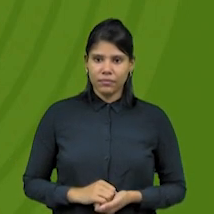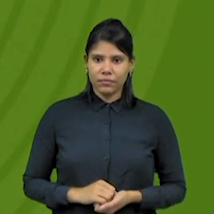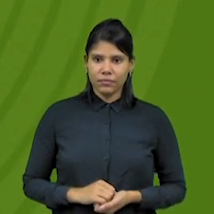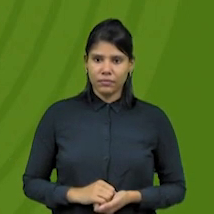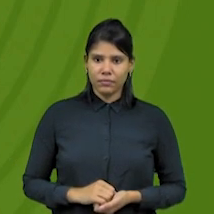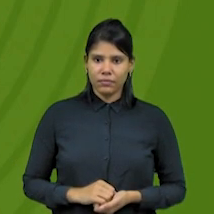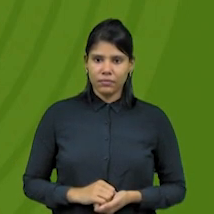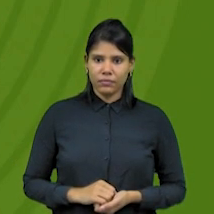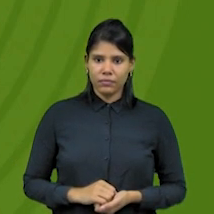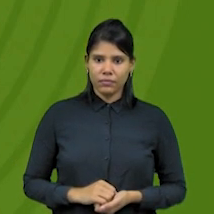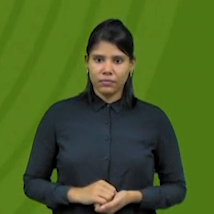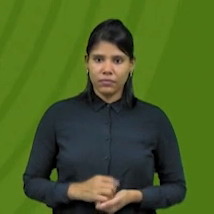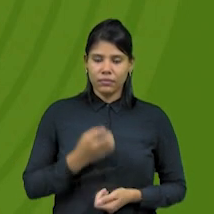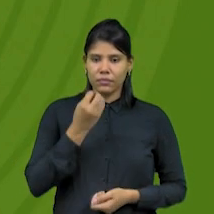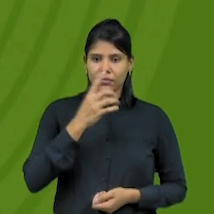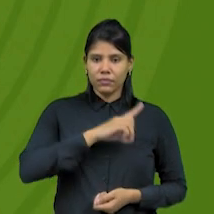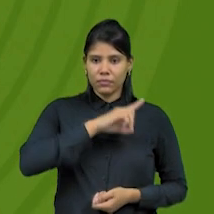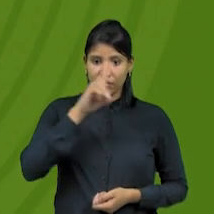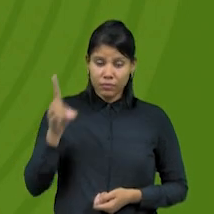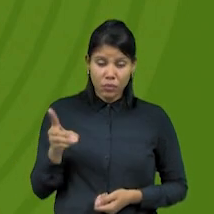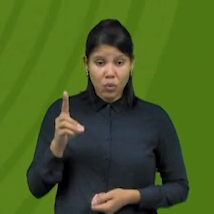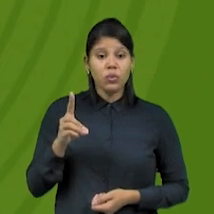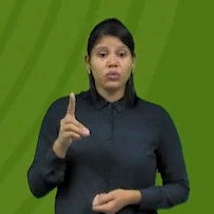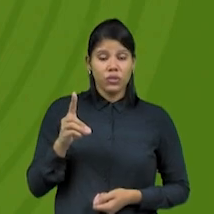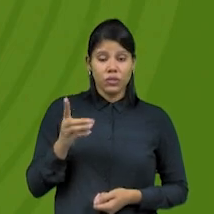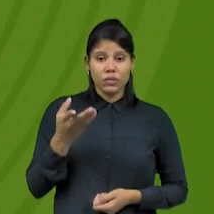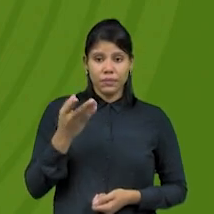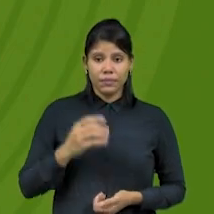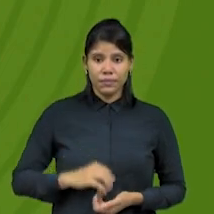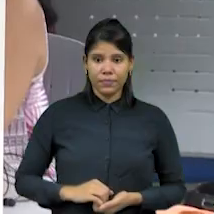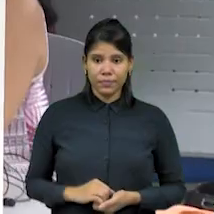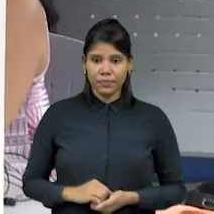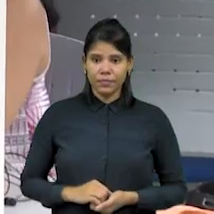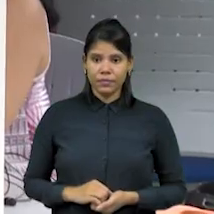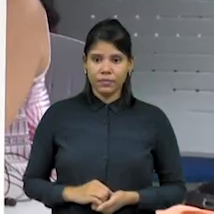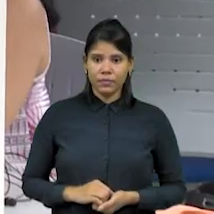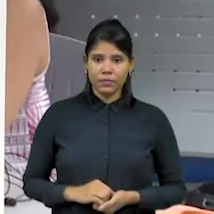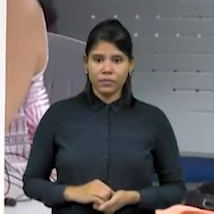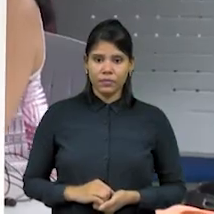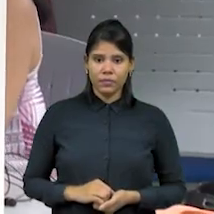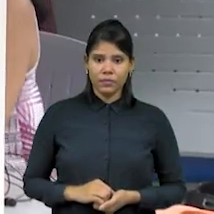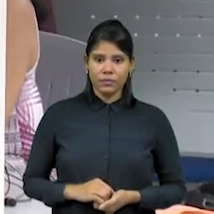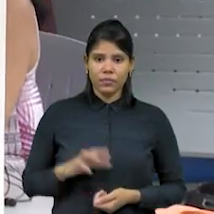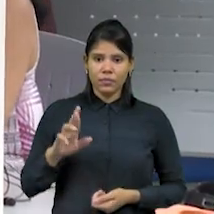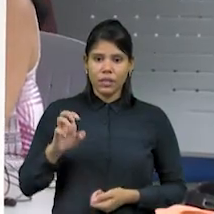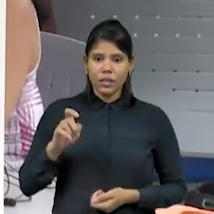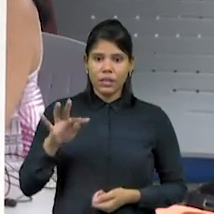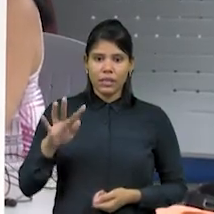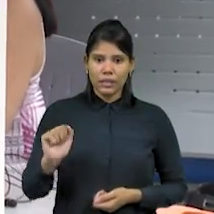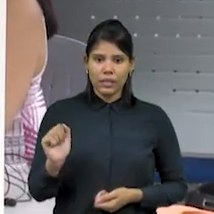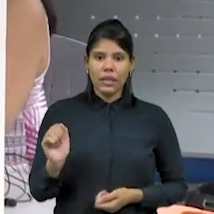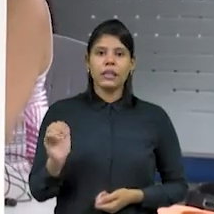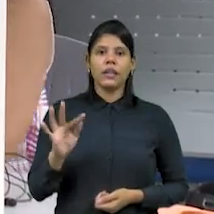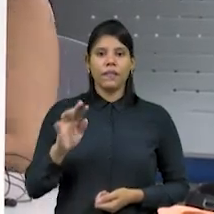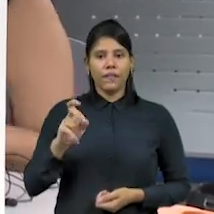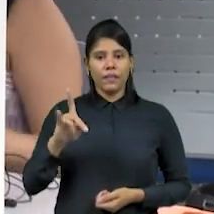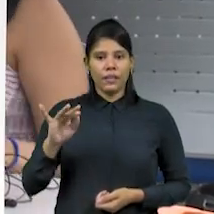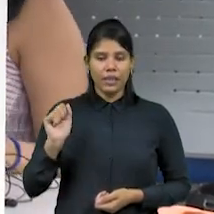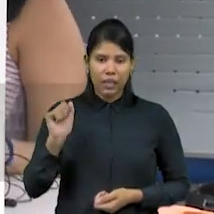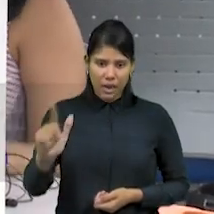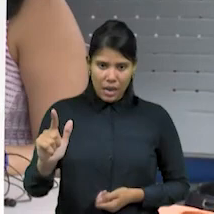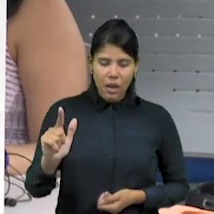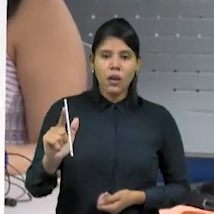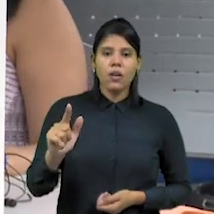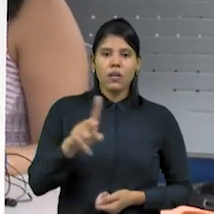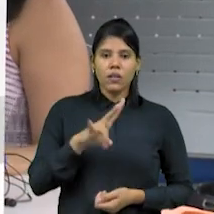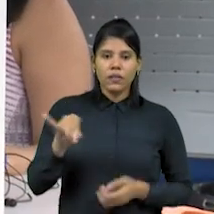Bom dia para você, Aline. Bom dia a todos. Isso mesmo, a Receita Federal abriu hoje, a partir das 10 da manhã,